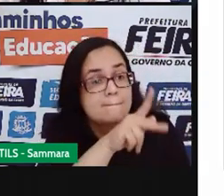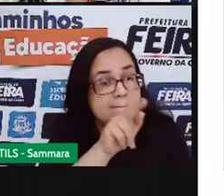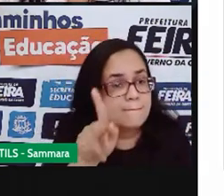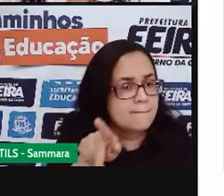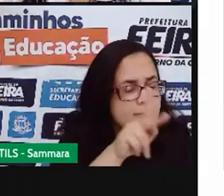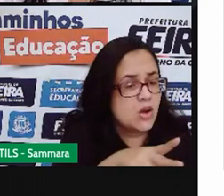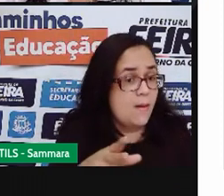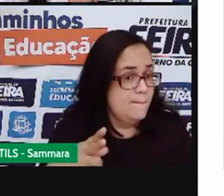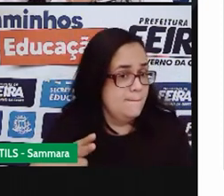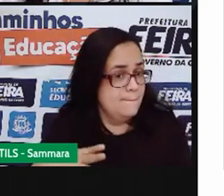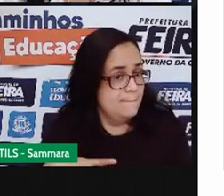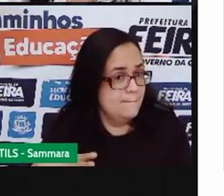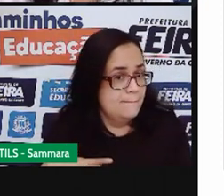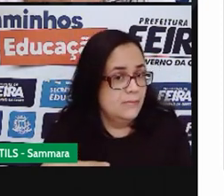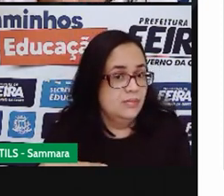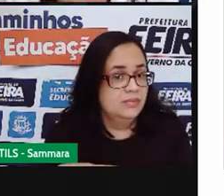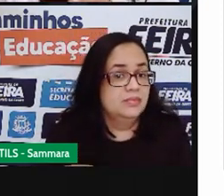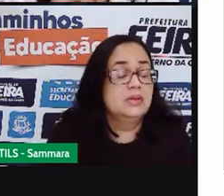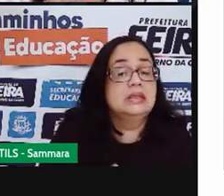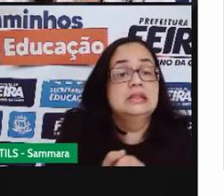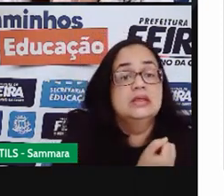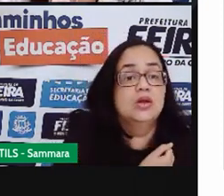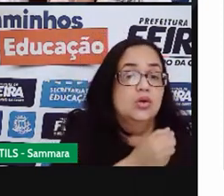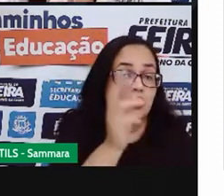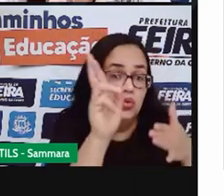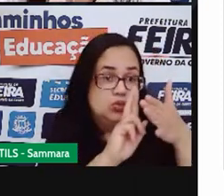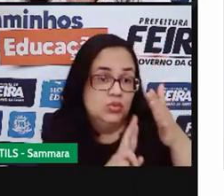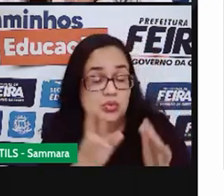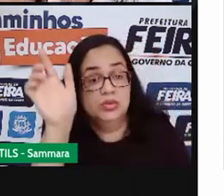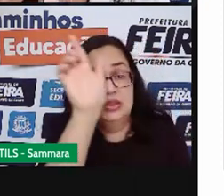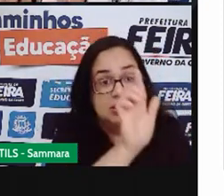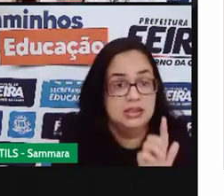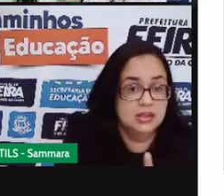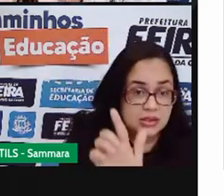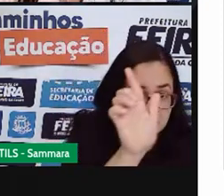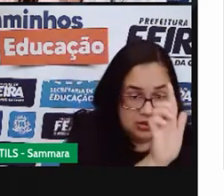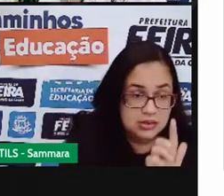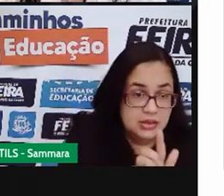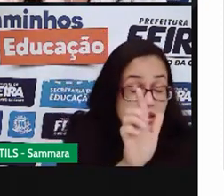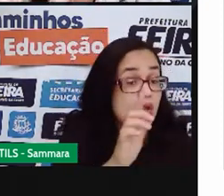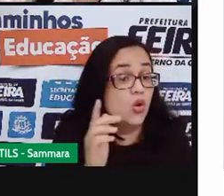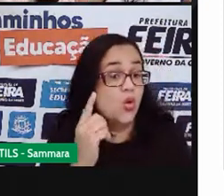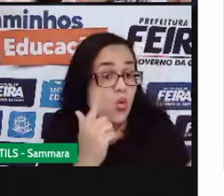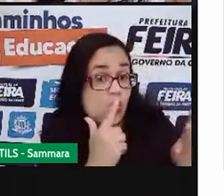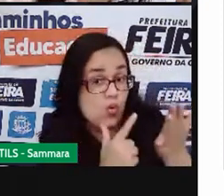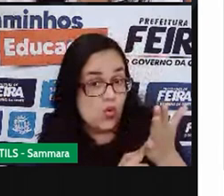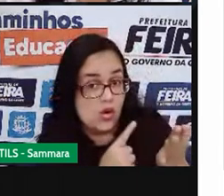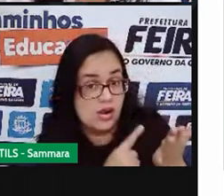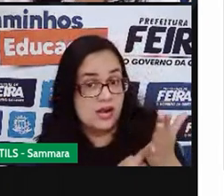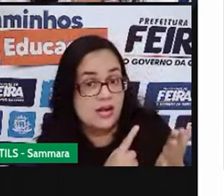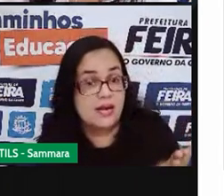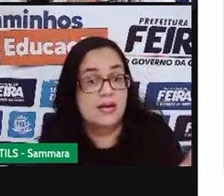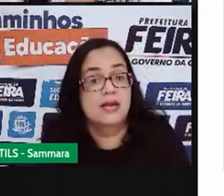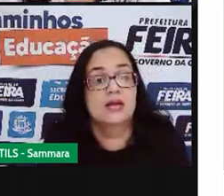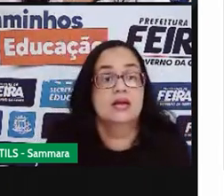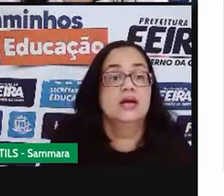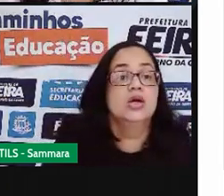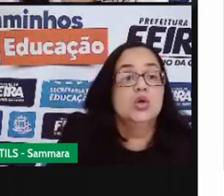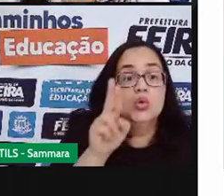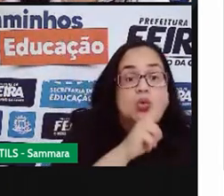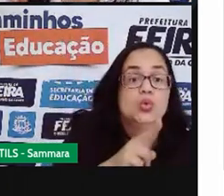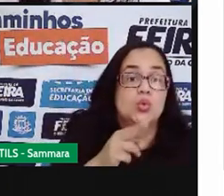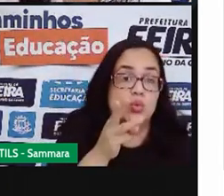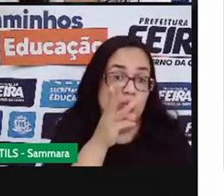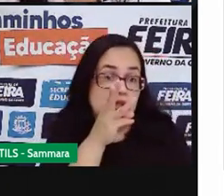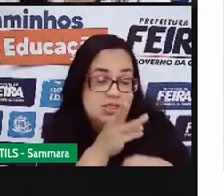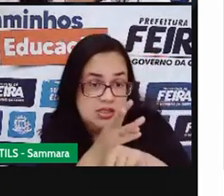particular que dá aula de redação e literatura. Para entrar em contato com ela, você basta utilizar